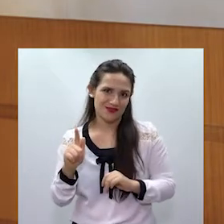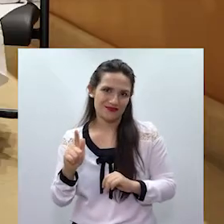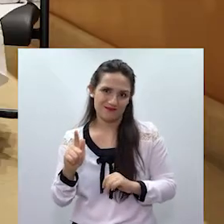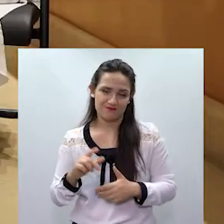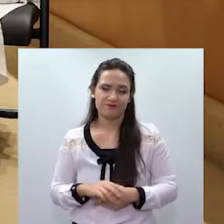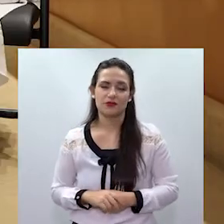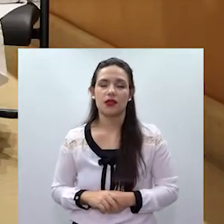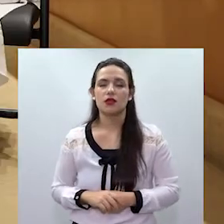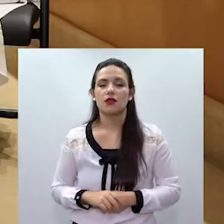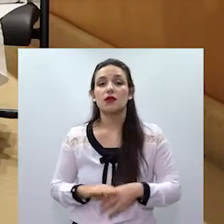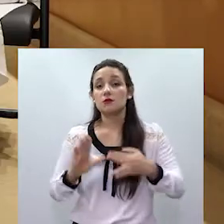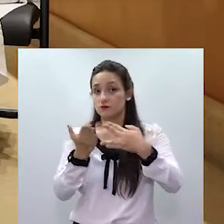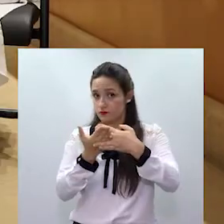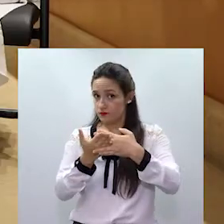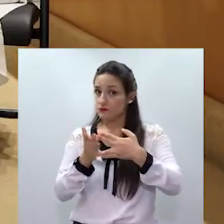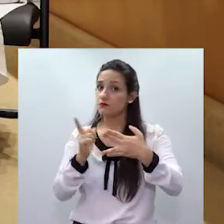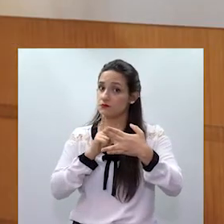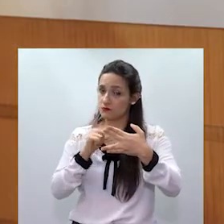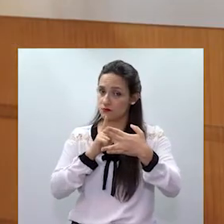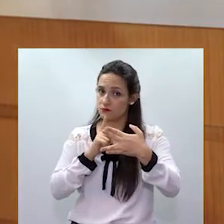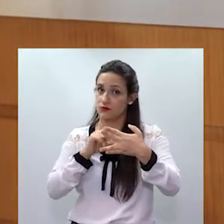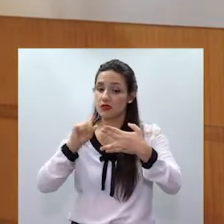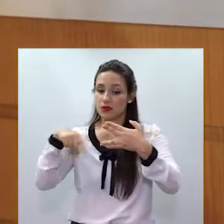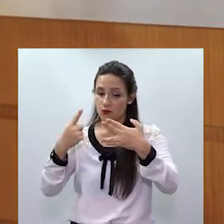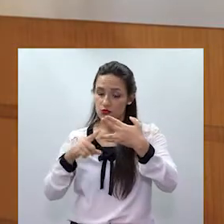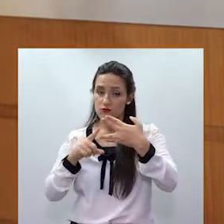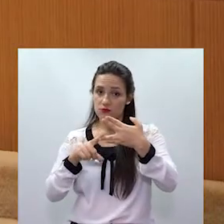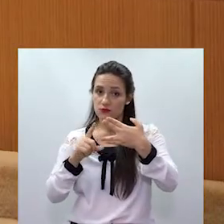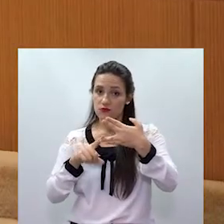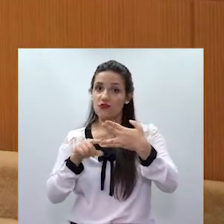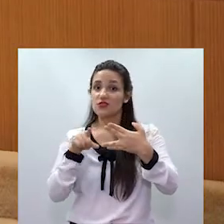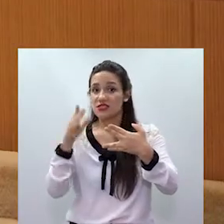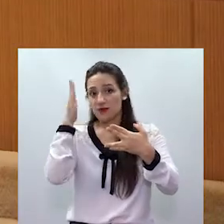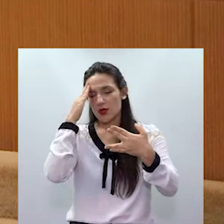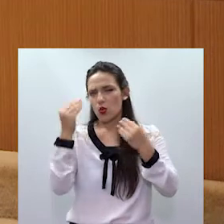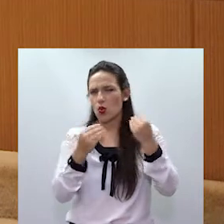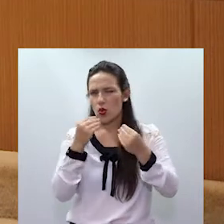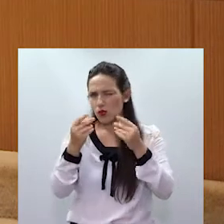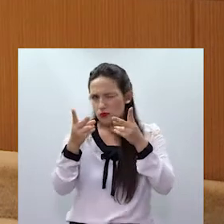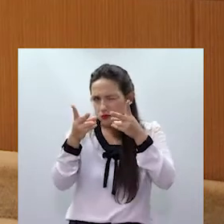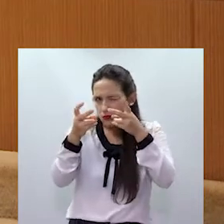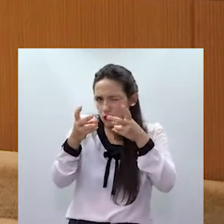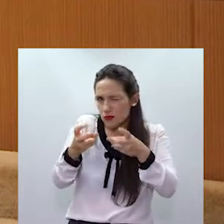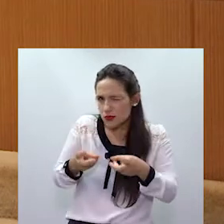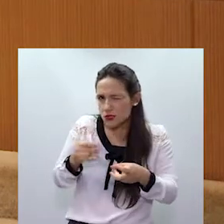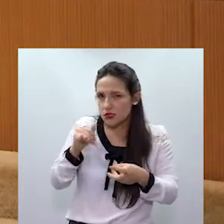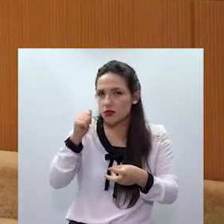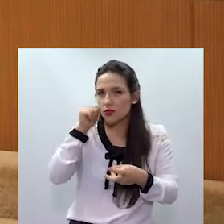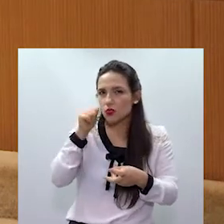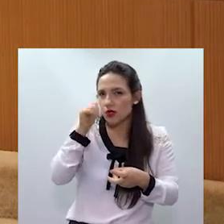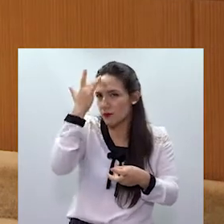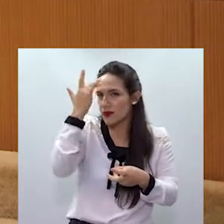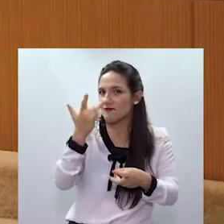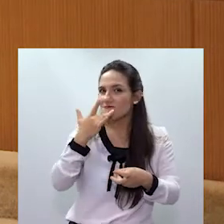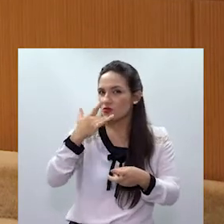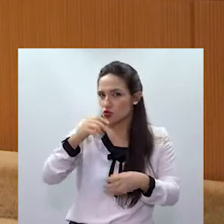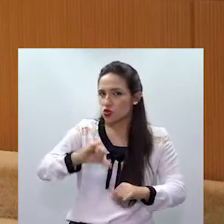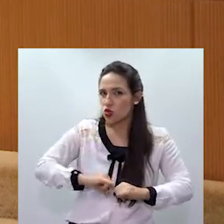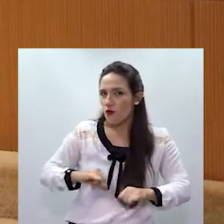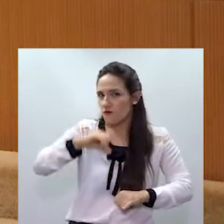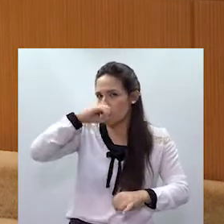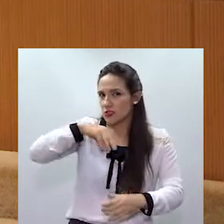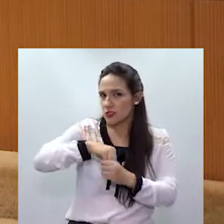Certo. Doutora, gente vai para um breve intervalo. No próximo bloco, saiba como identificar uma mulher vítima de